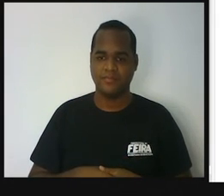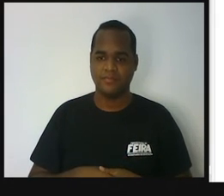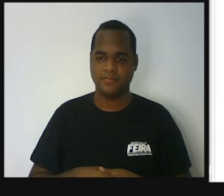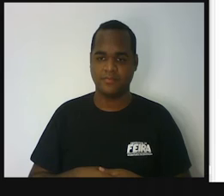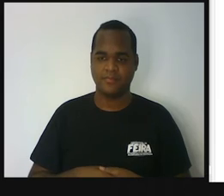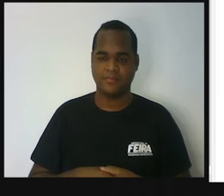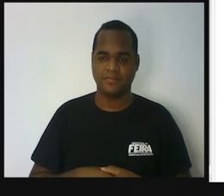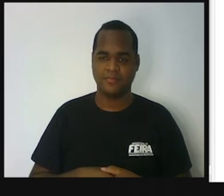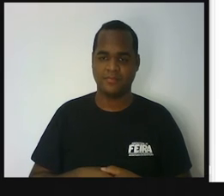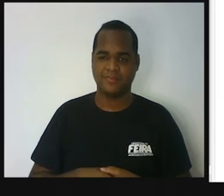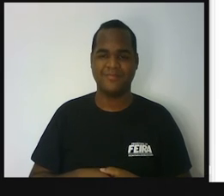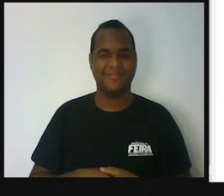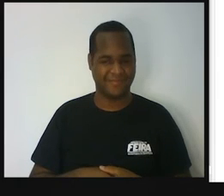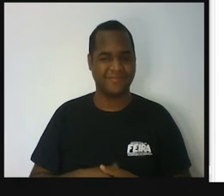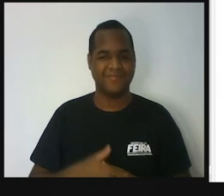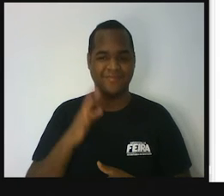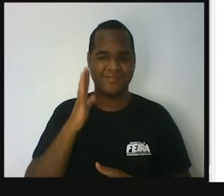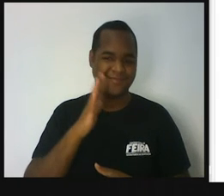Bacana.